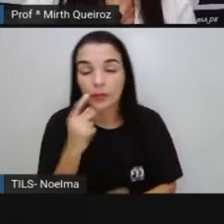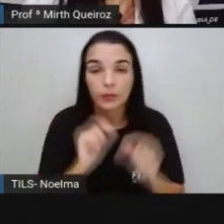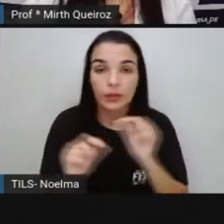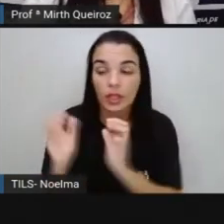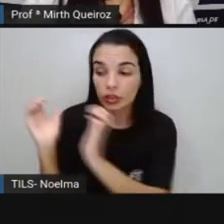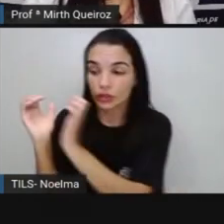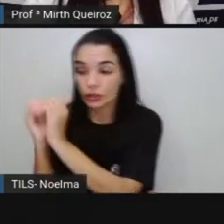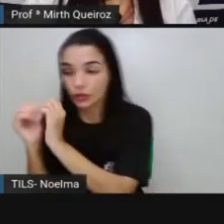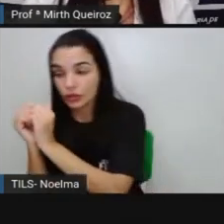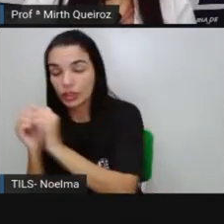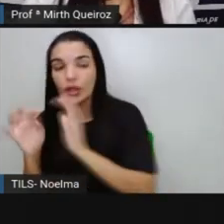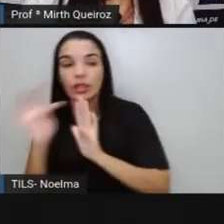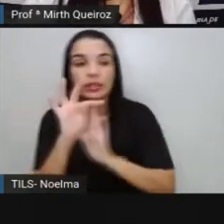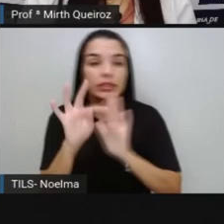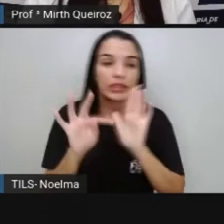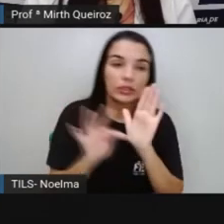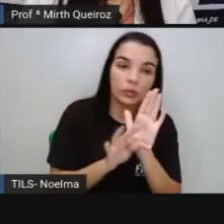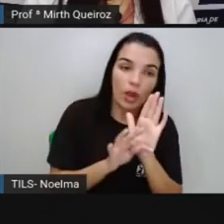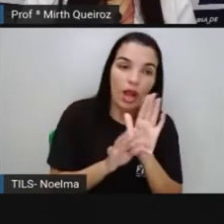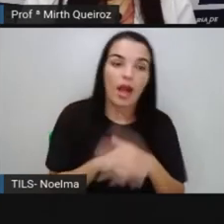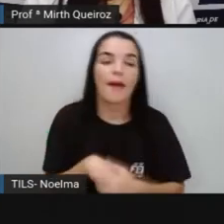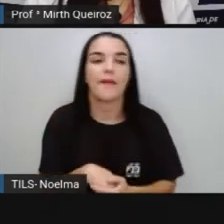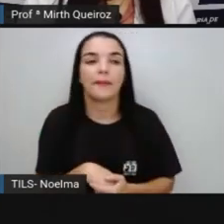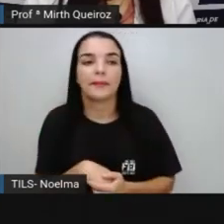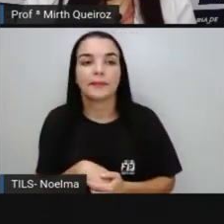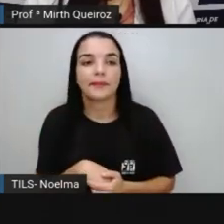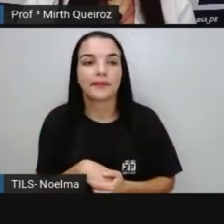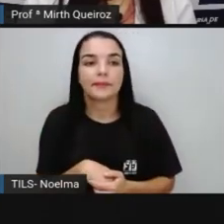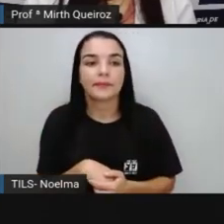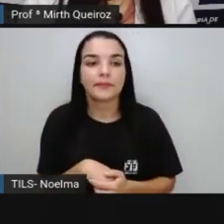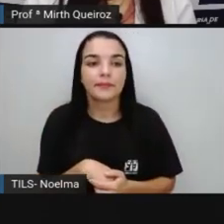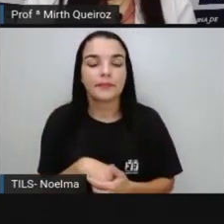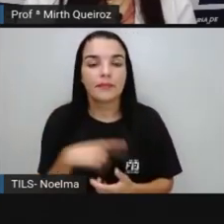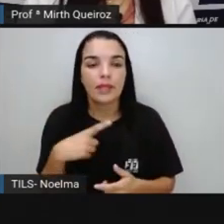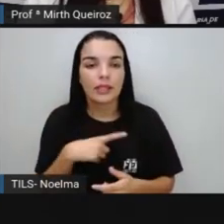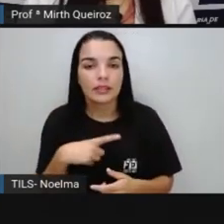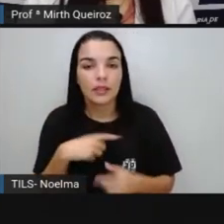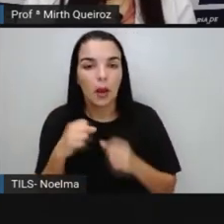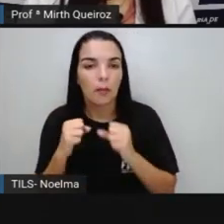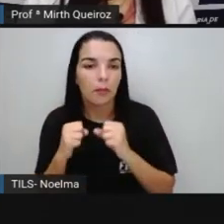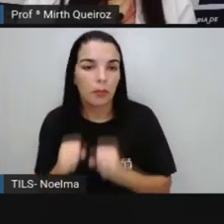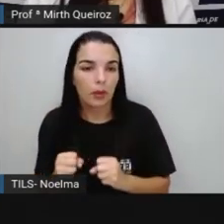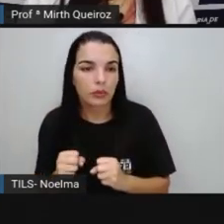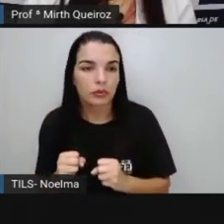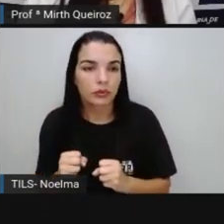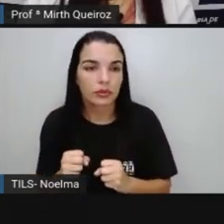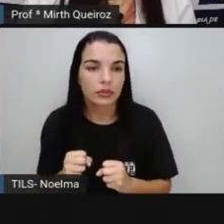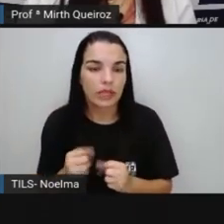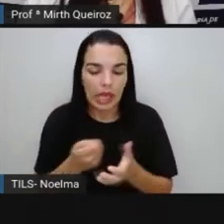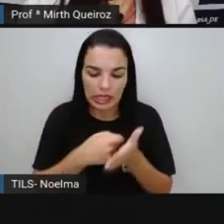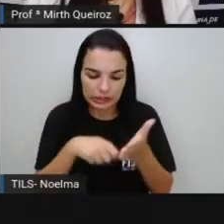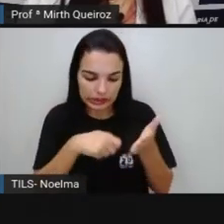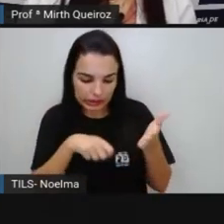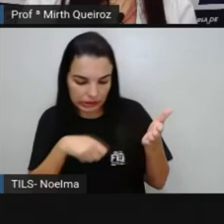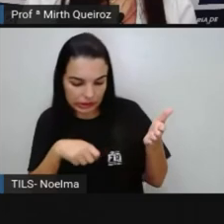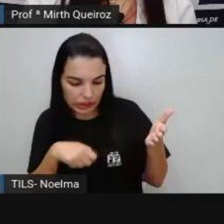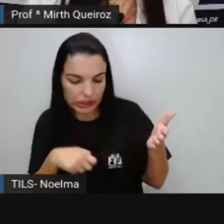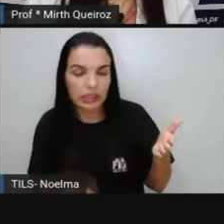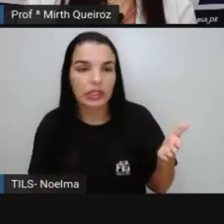gêneros textuais, certo? Os gêneros textuais, eles podem estar escritos